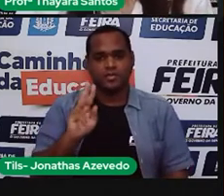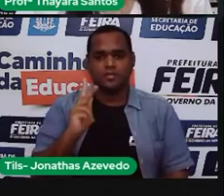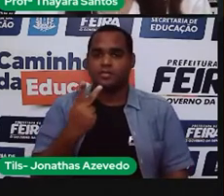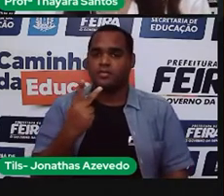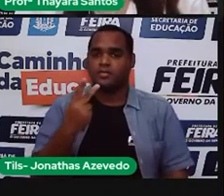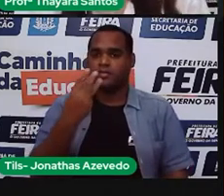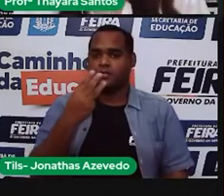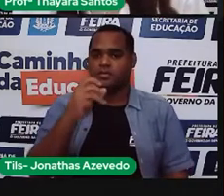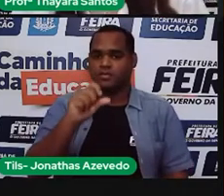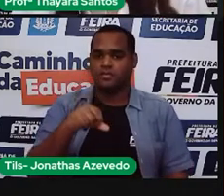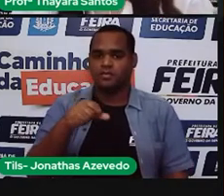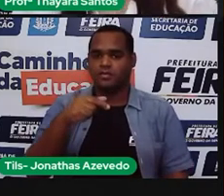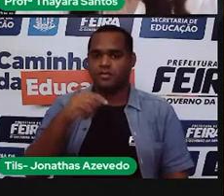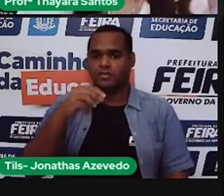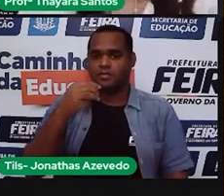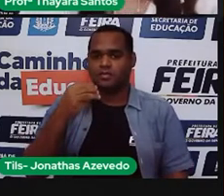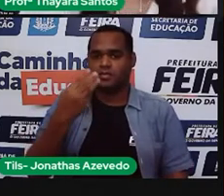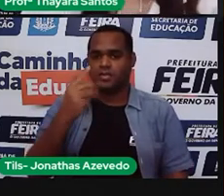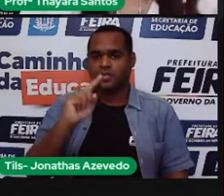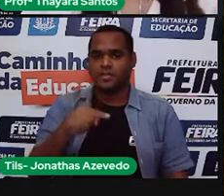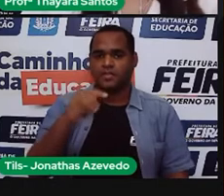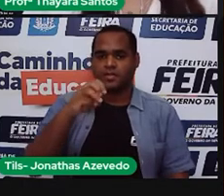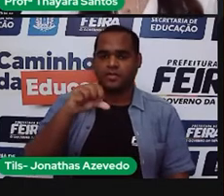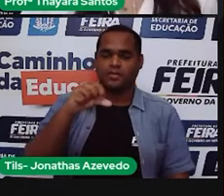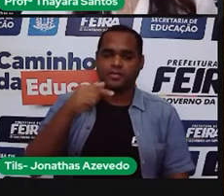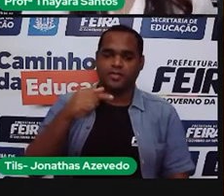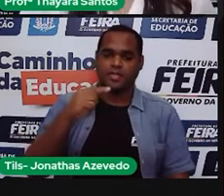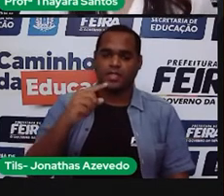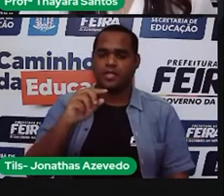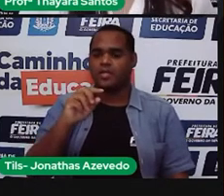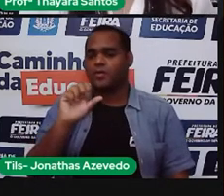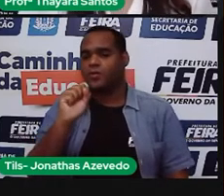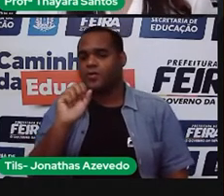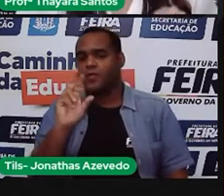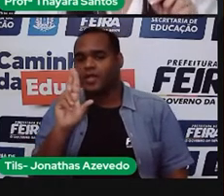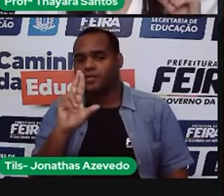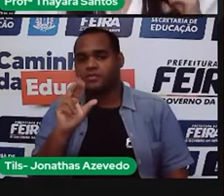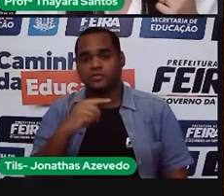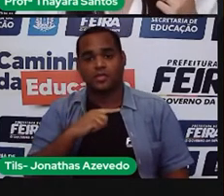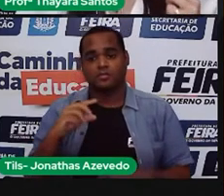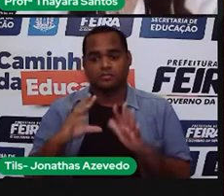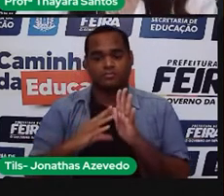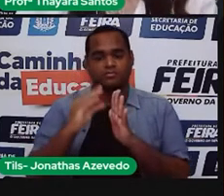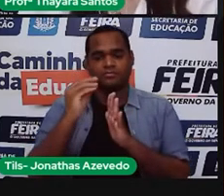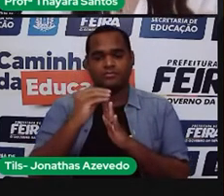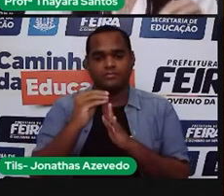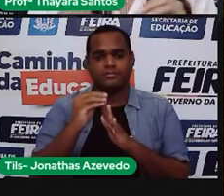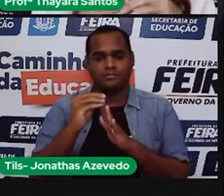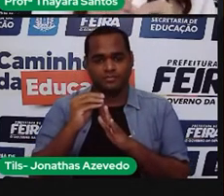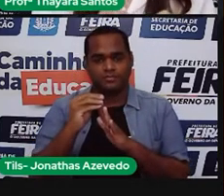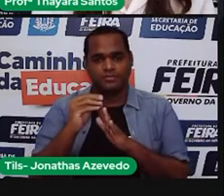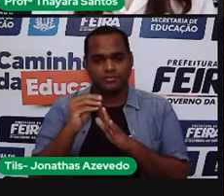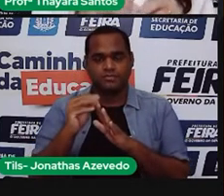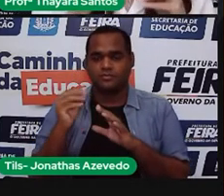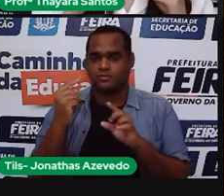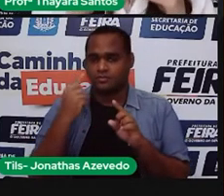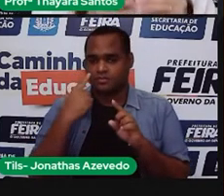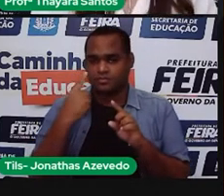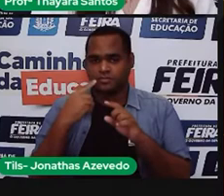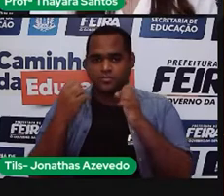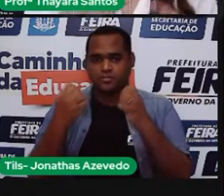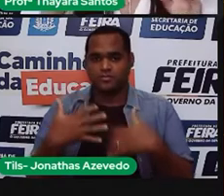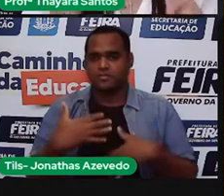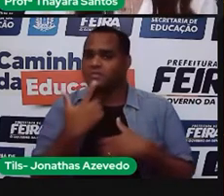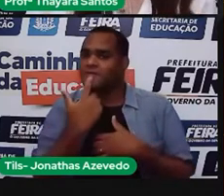3,97 por 2, que vai dar quase 8 reais aí de adicional. E se, por exemplo, tiver na bandeira tarifária